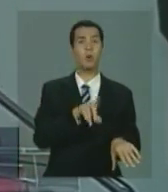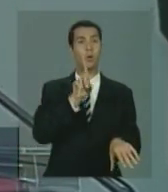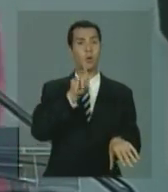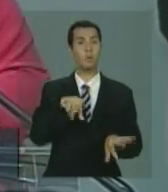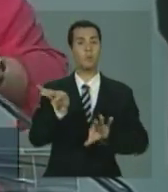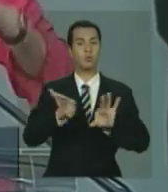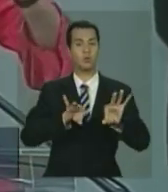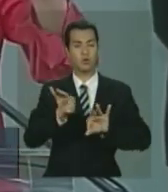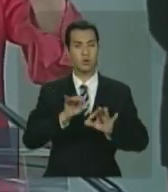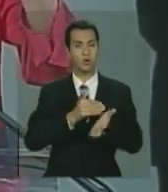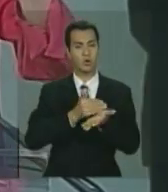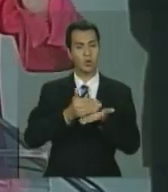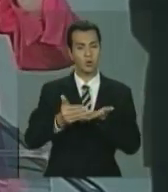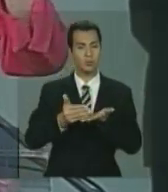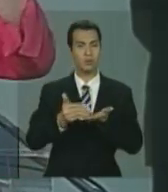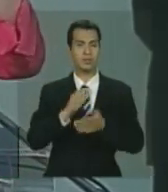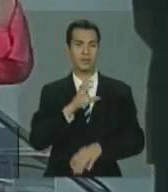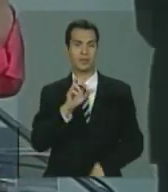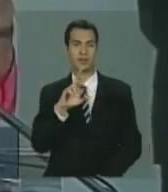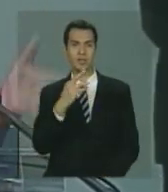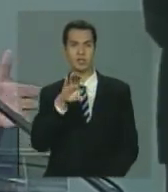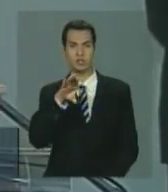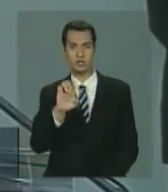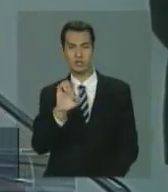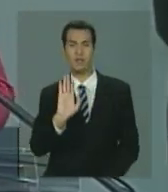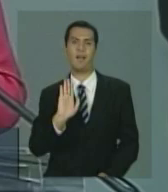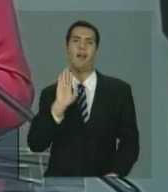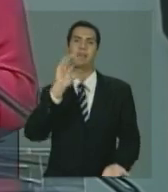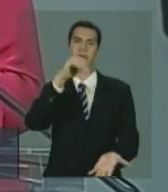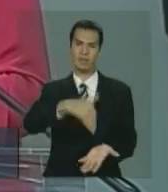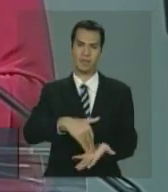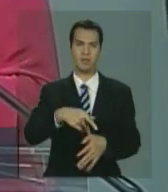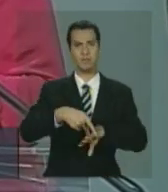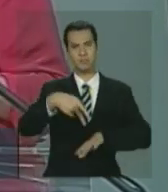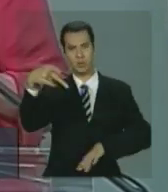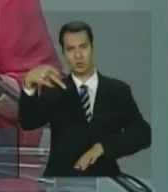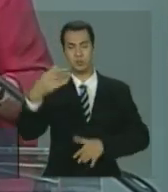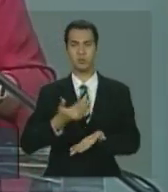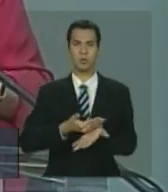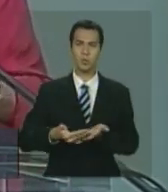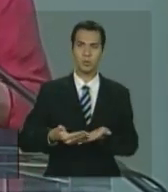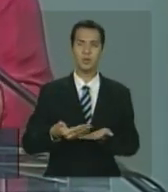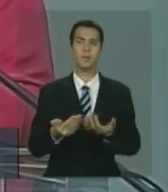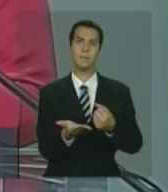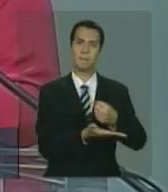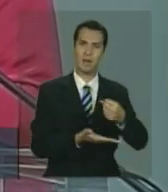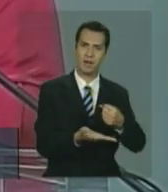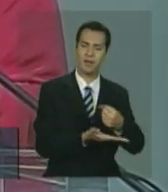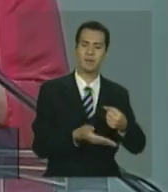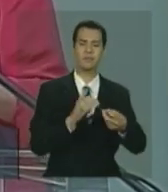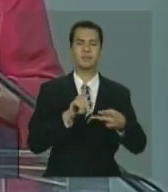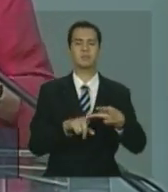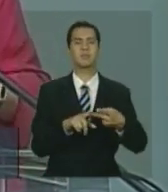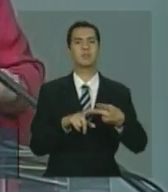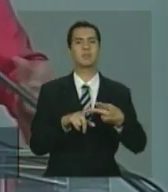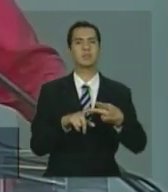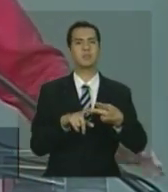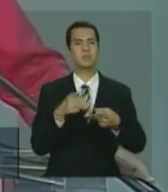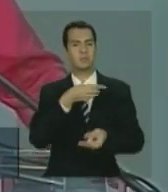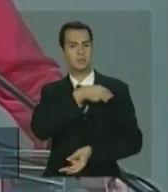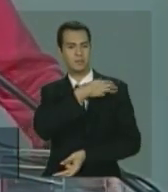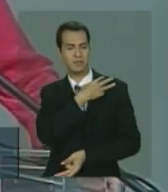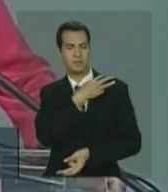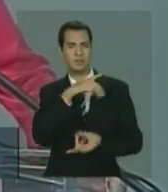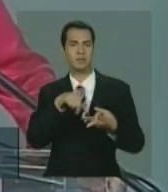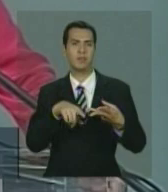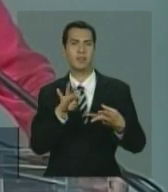-graduação, passando pelo ensino básico, pelo ensino técnico, pela universidade